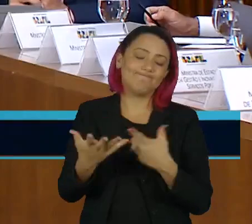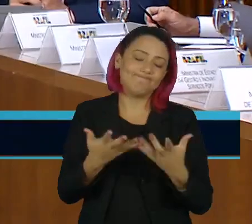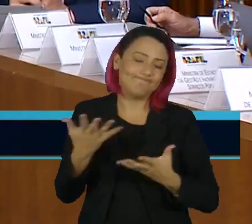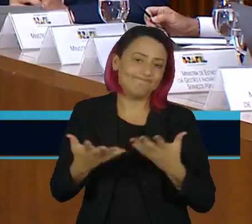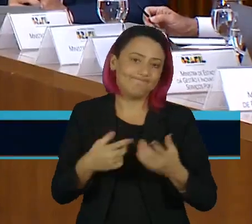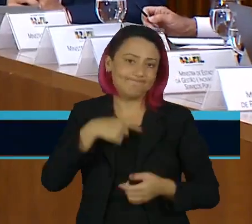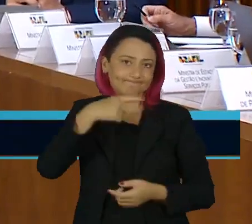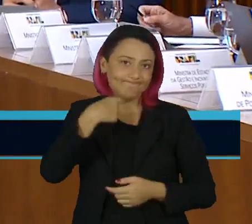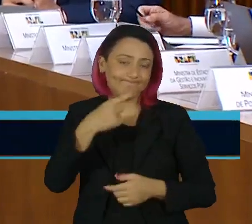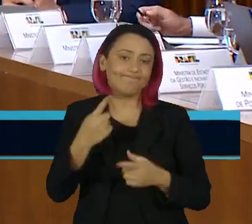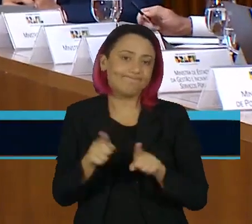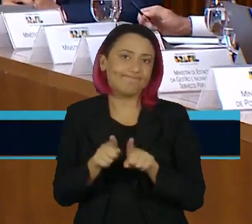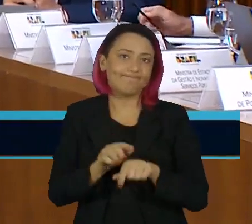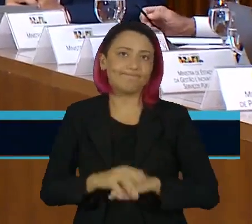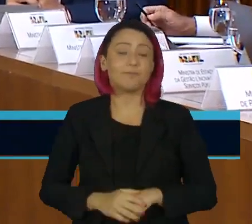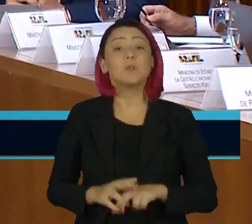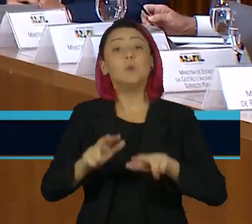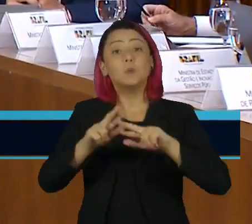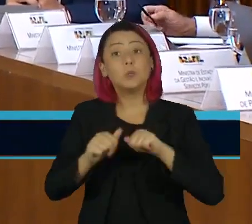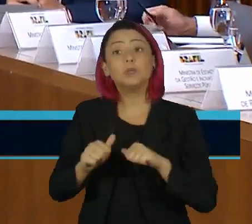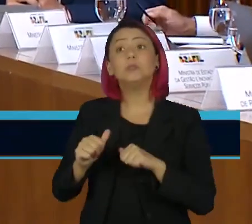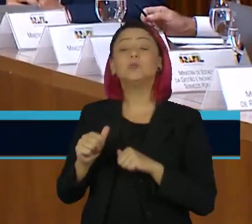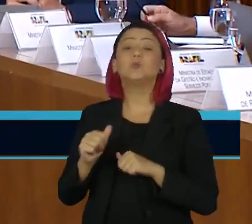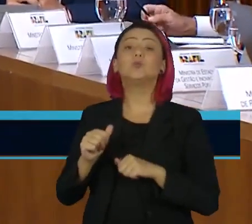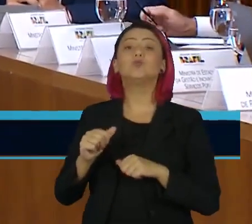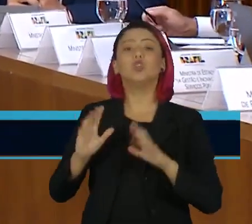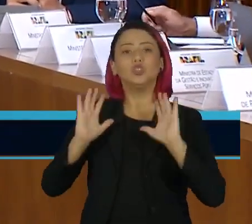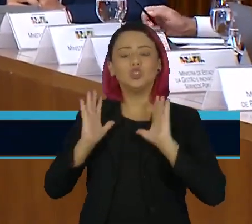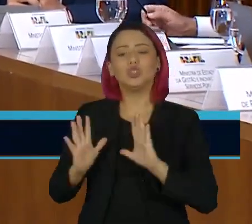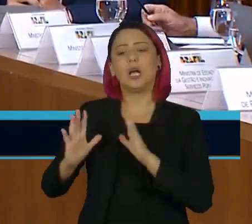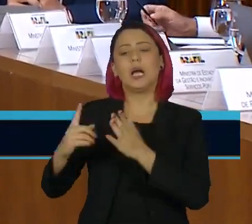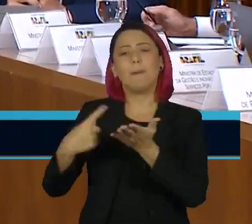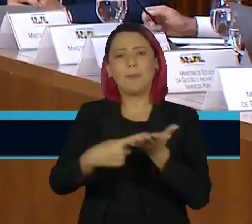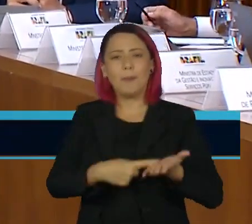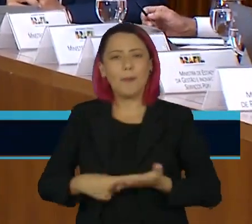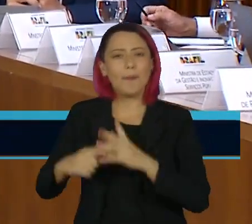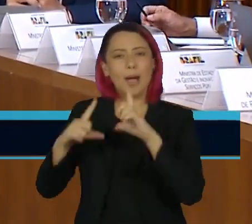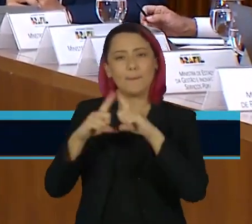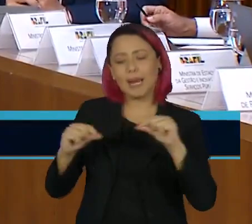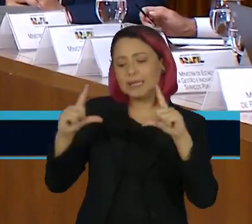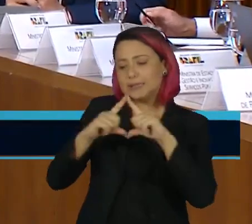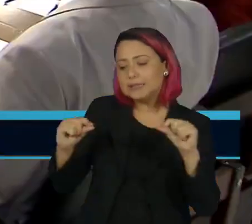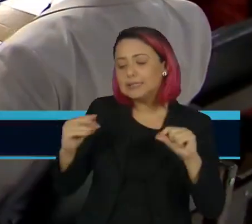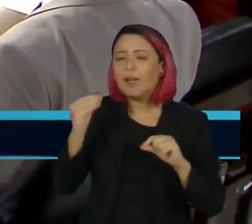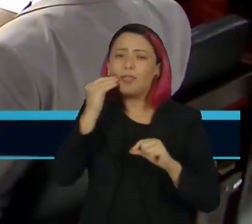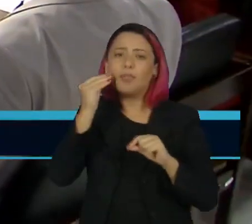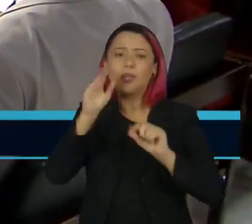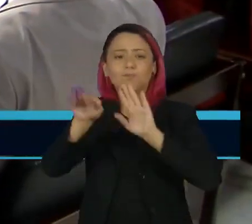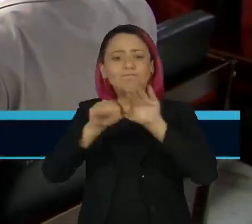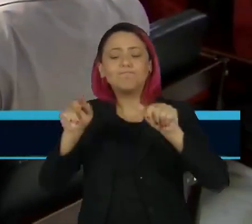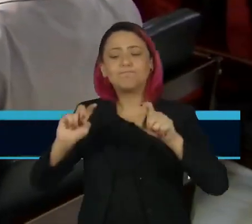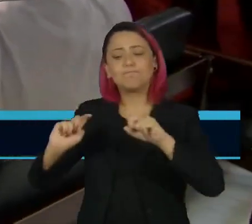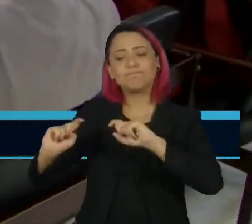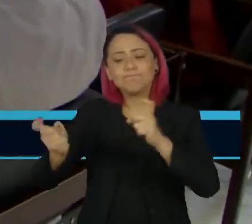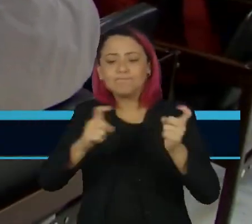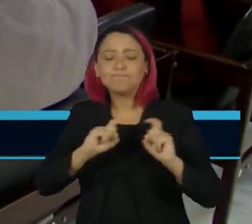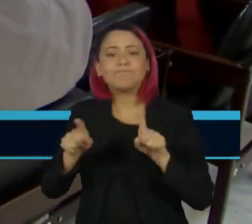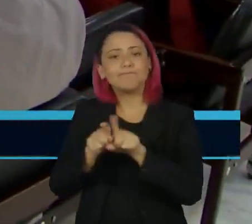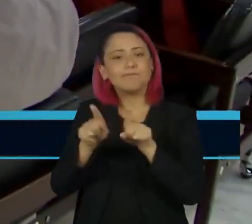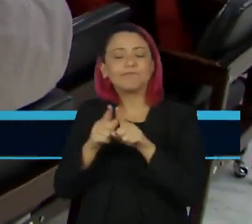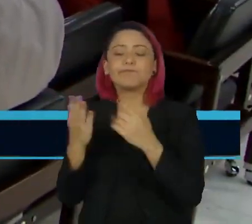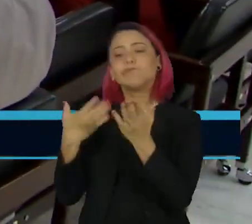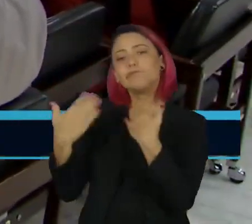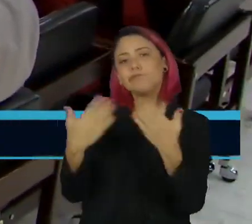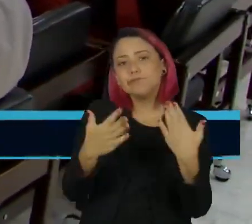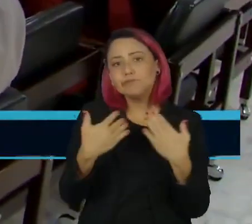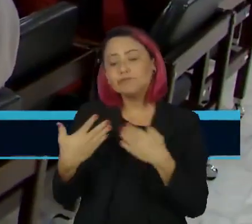deste fórum, portanto, foi considerada em Brasília como uma oportunidade para o diálogo. O convite para que o governo